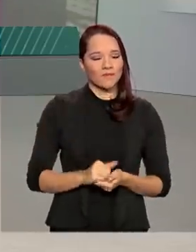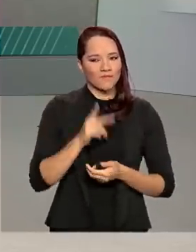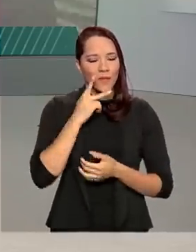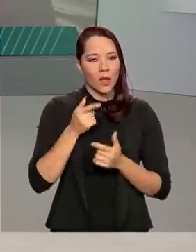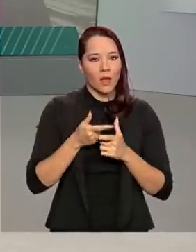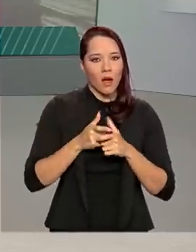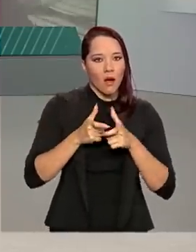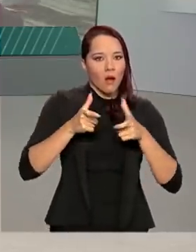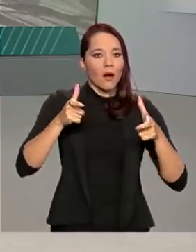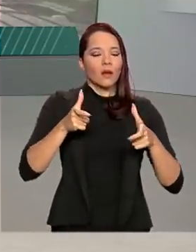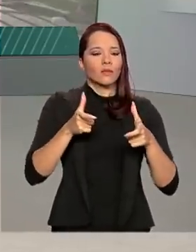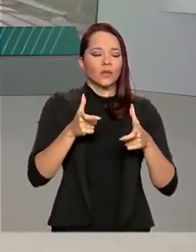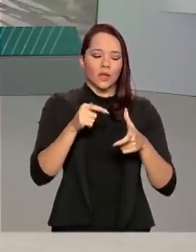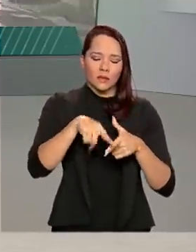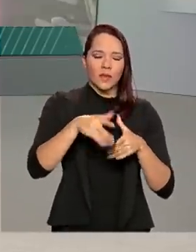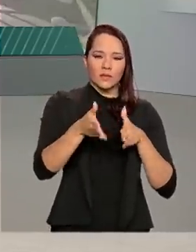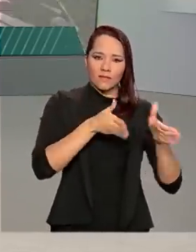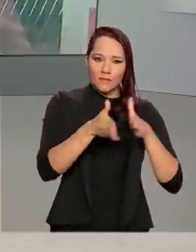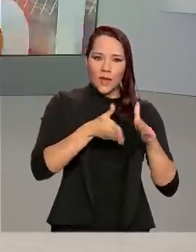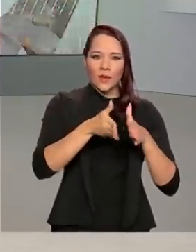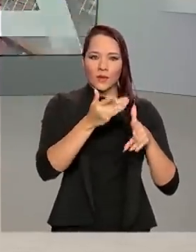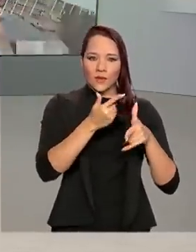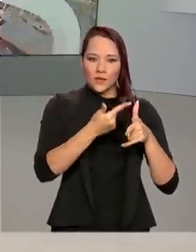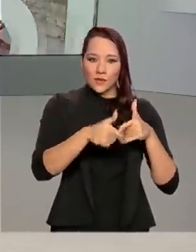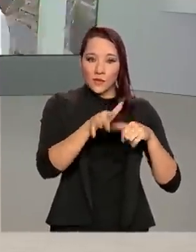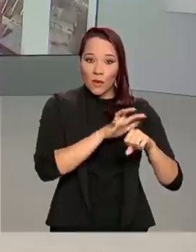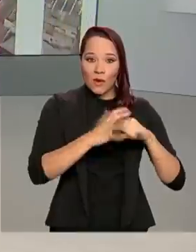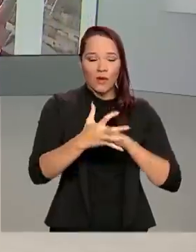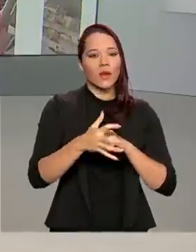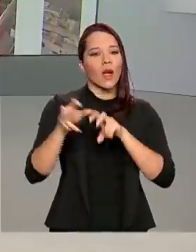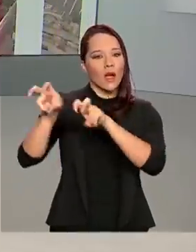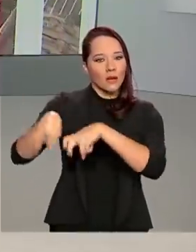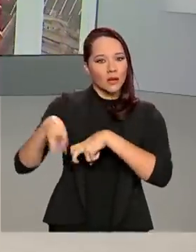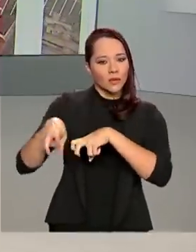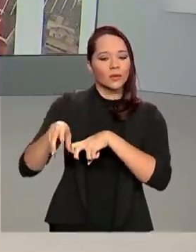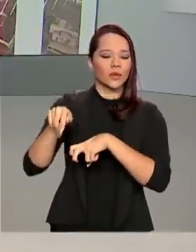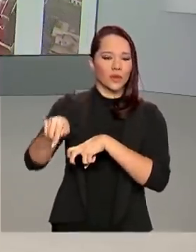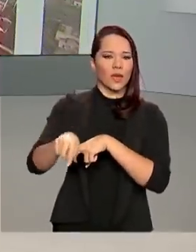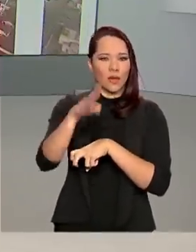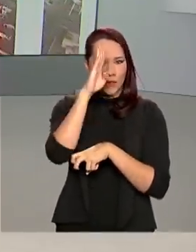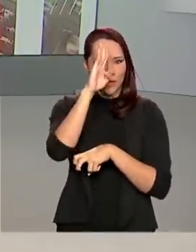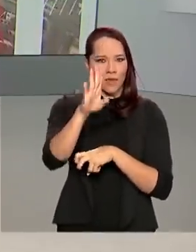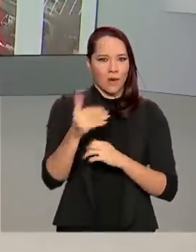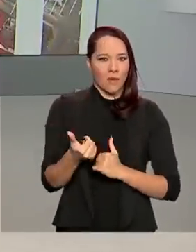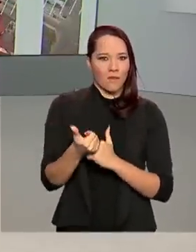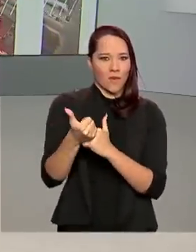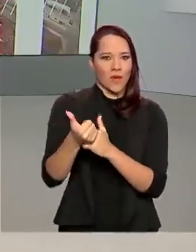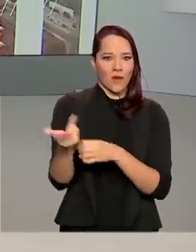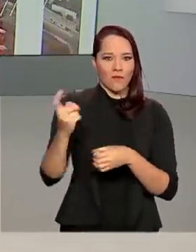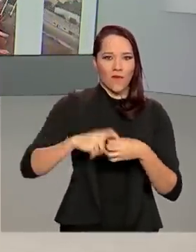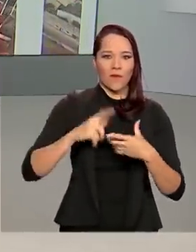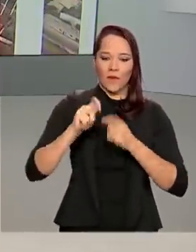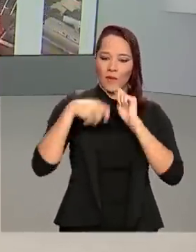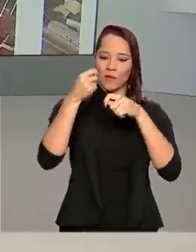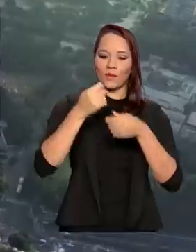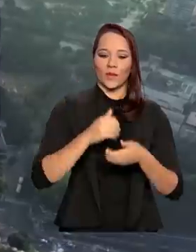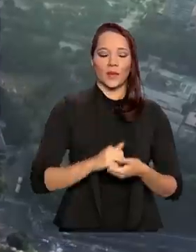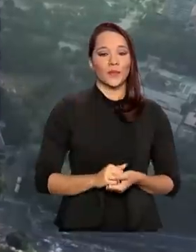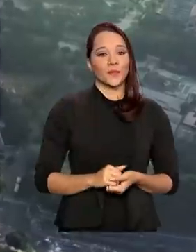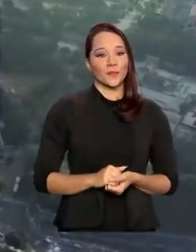crescimento, mesmo em tempos de pandemia, a agricultura é a aposta para apoiar a retomada do crescimento.